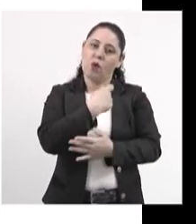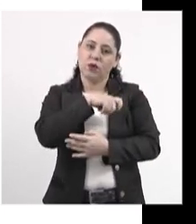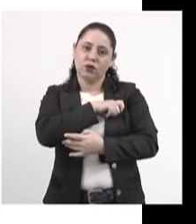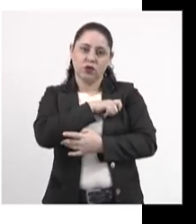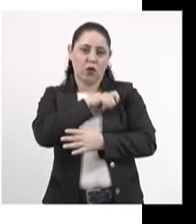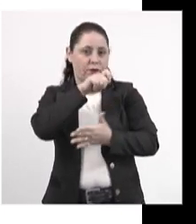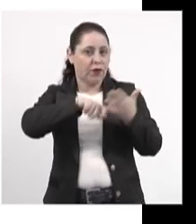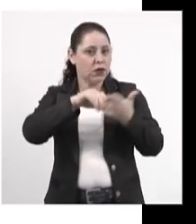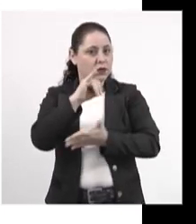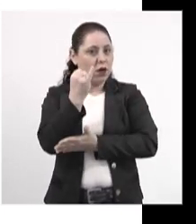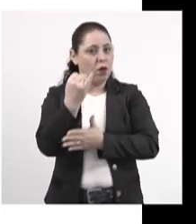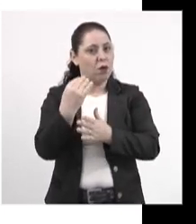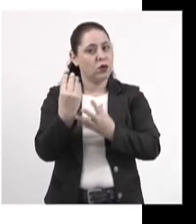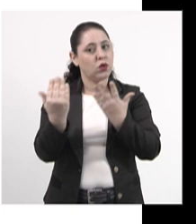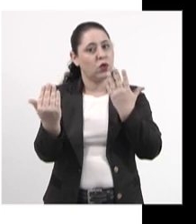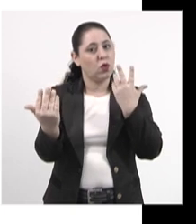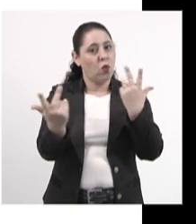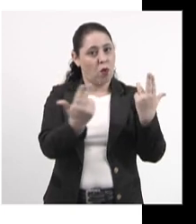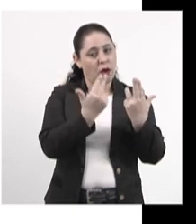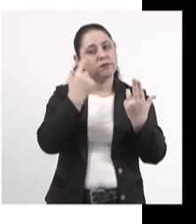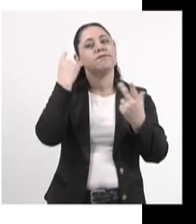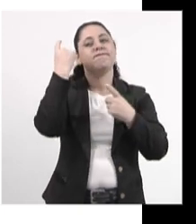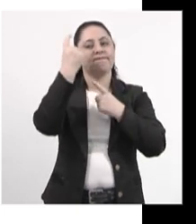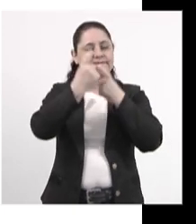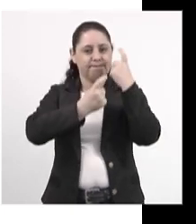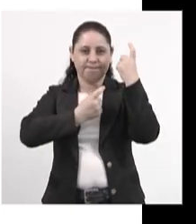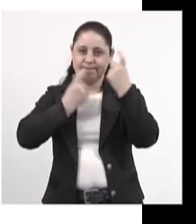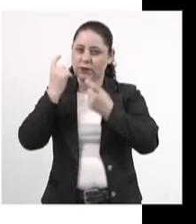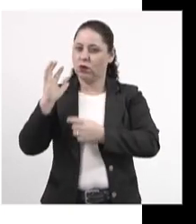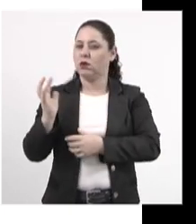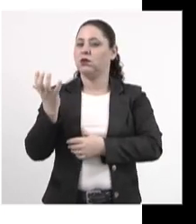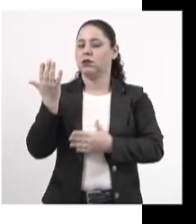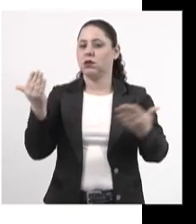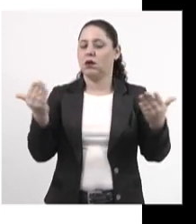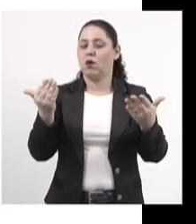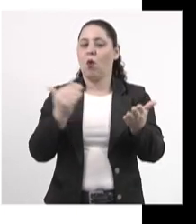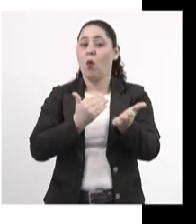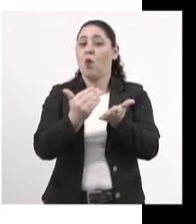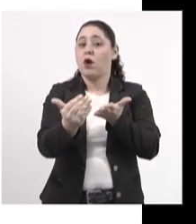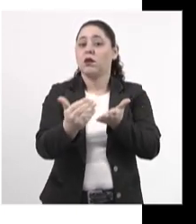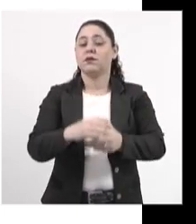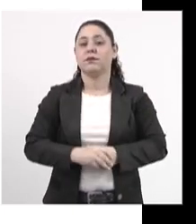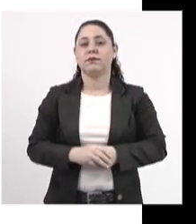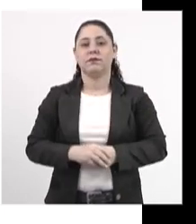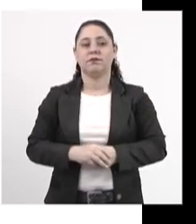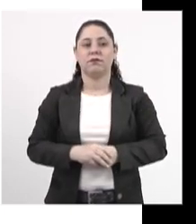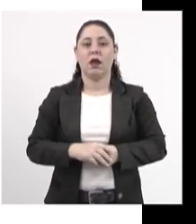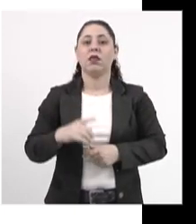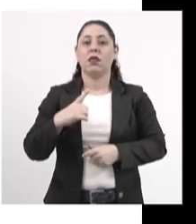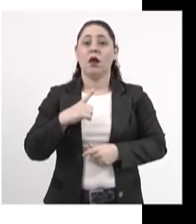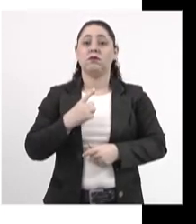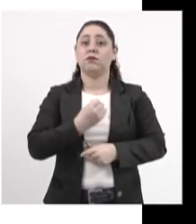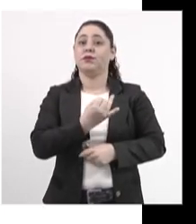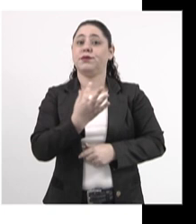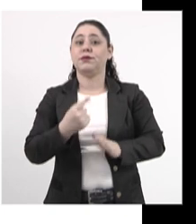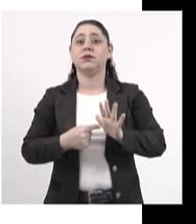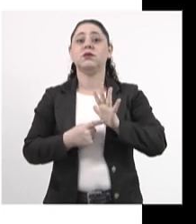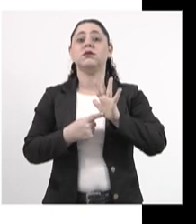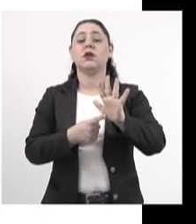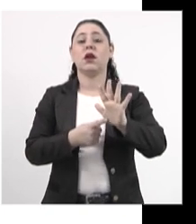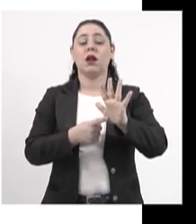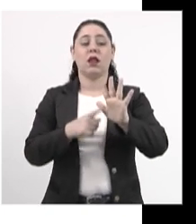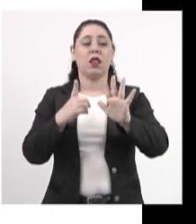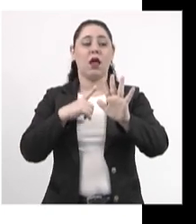fiscais, igualmente preocupados com isso que está acontecendo e resultaram nesses números que vai